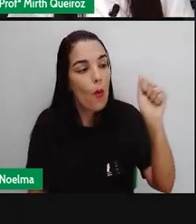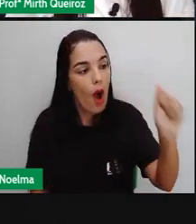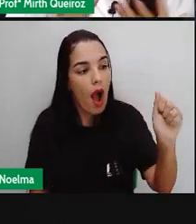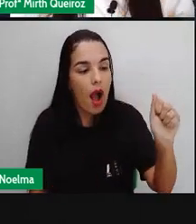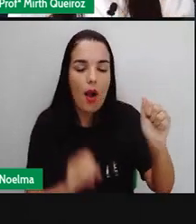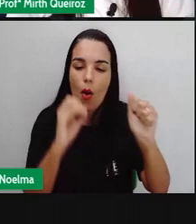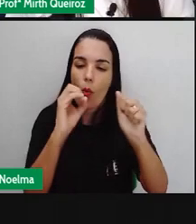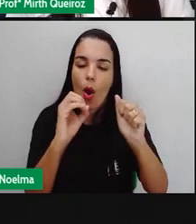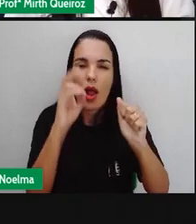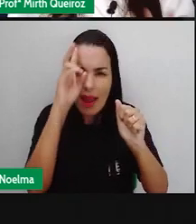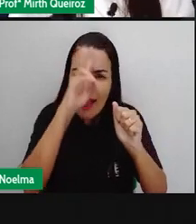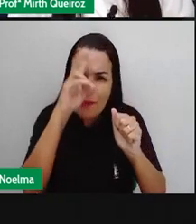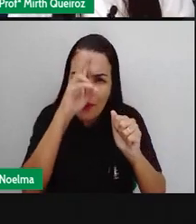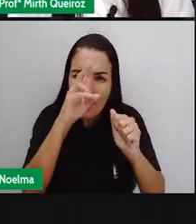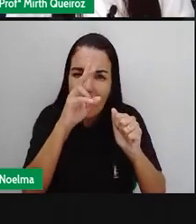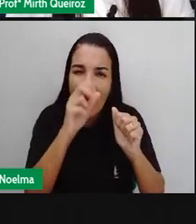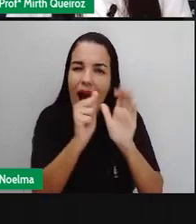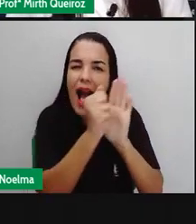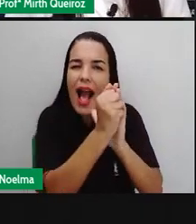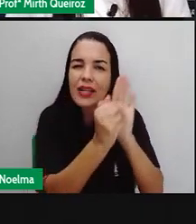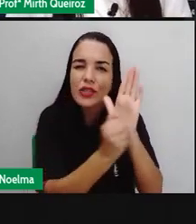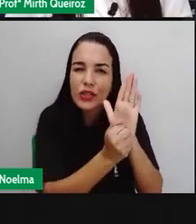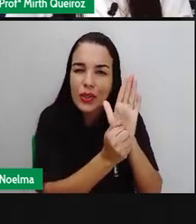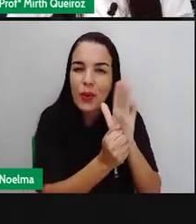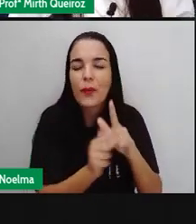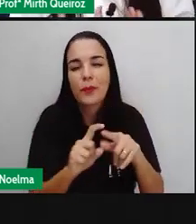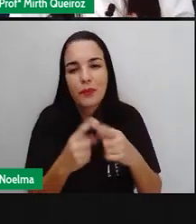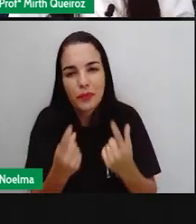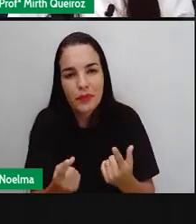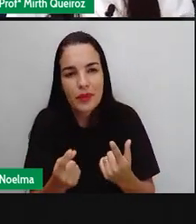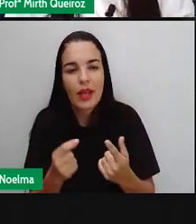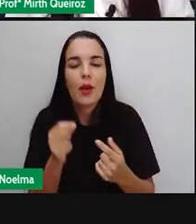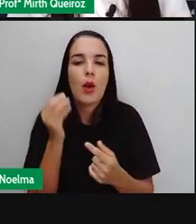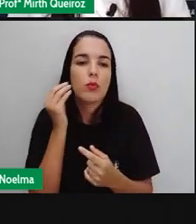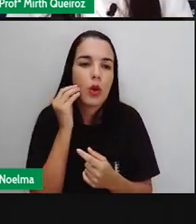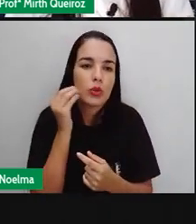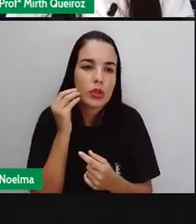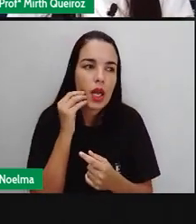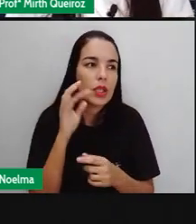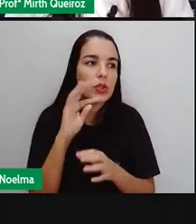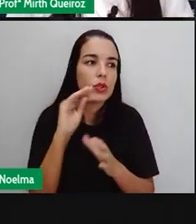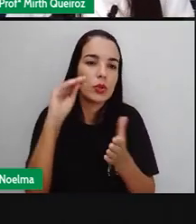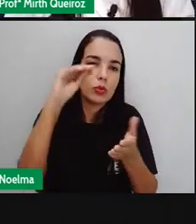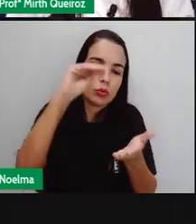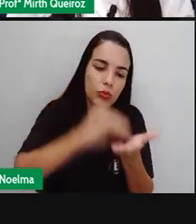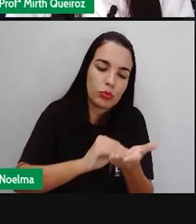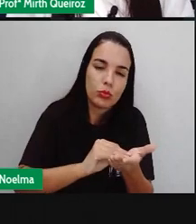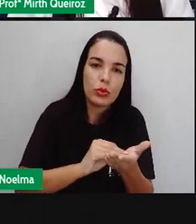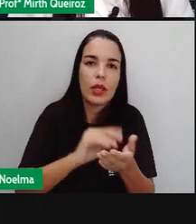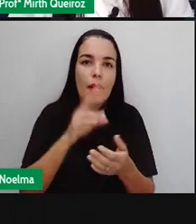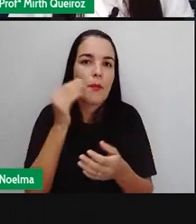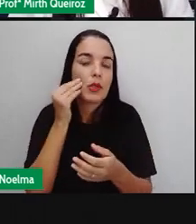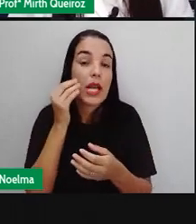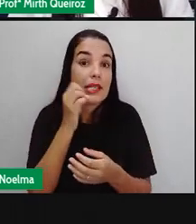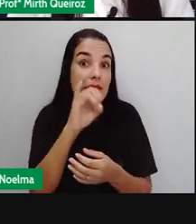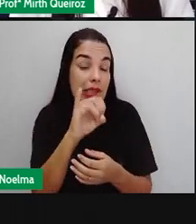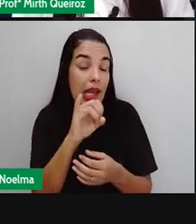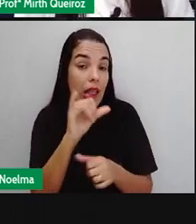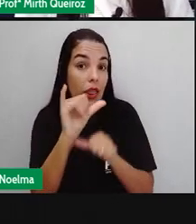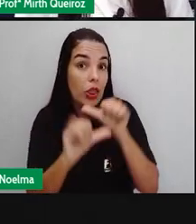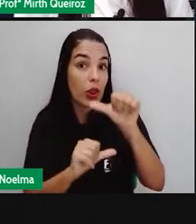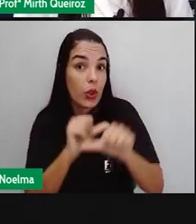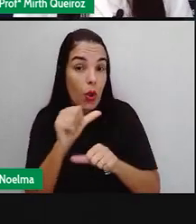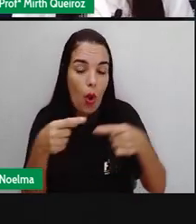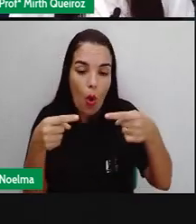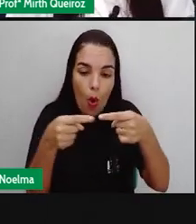Quando a gente fala aumentar o número, aumenta a quantidade. Então, vai ficar como? As gatas são lindas. Então,